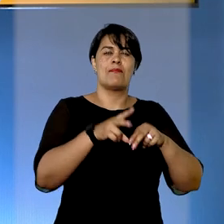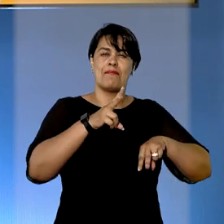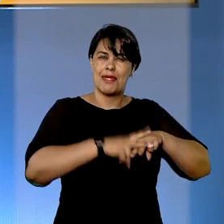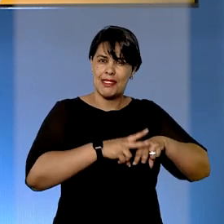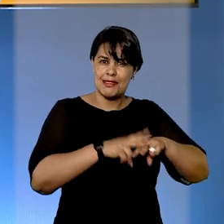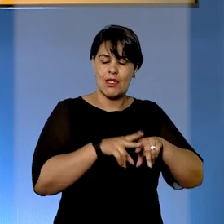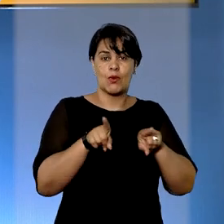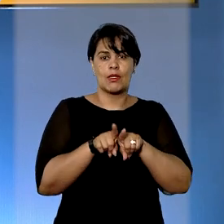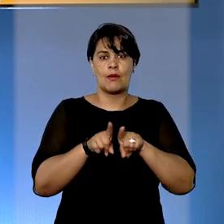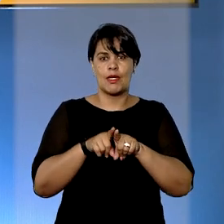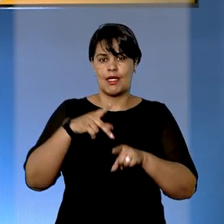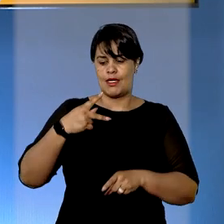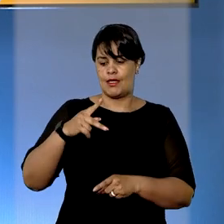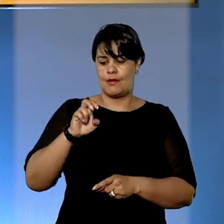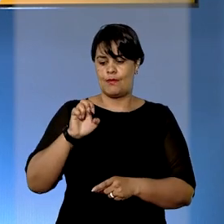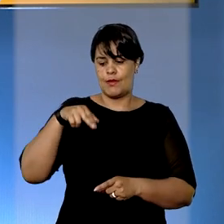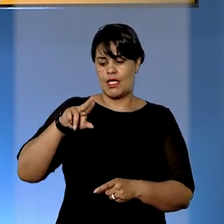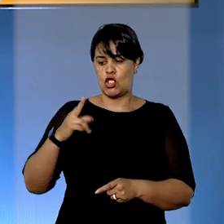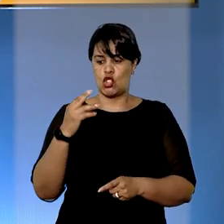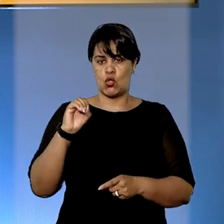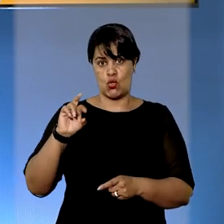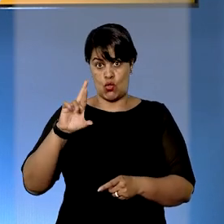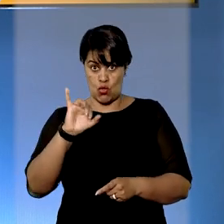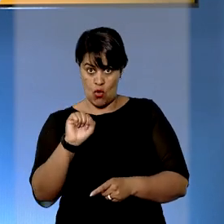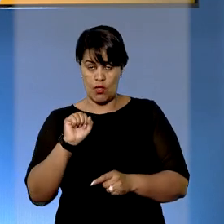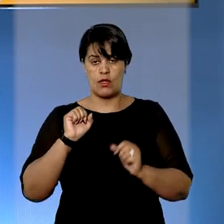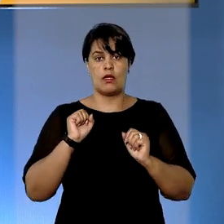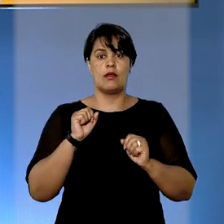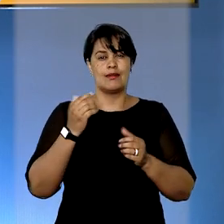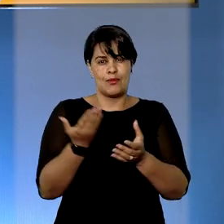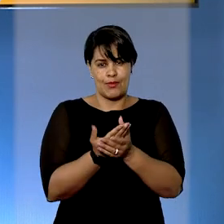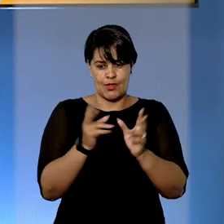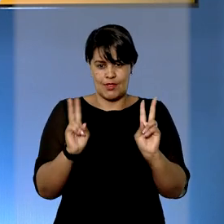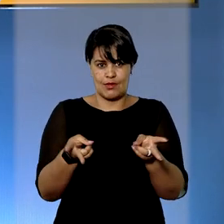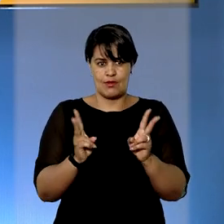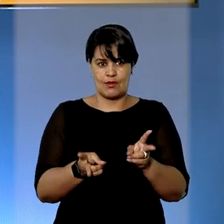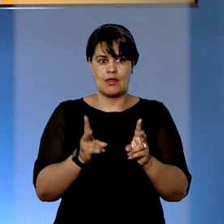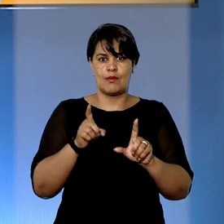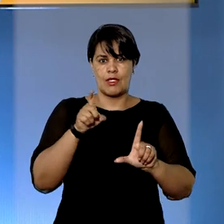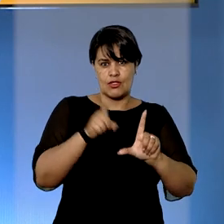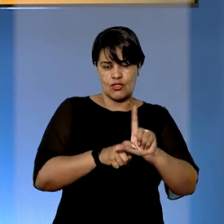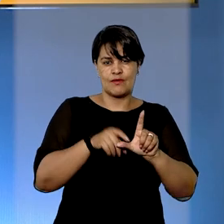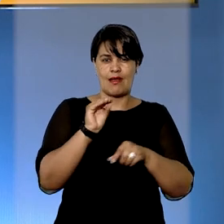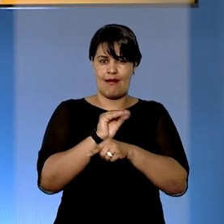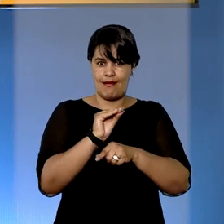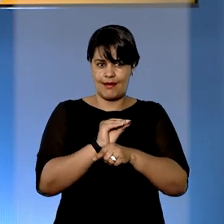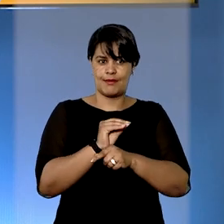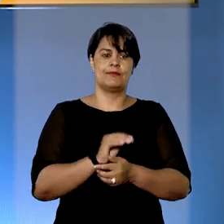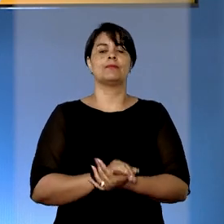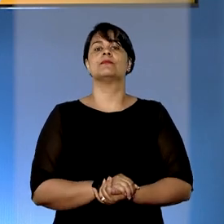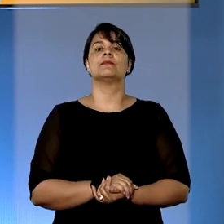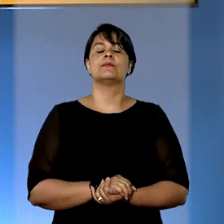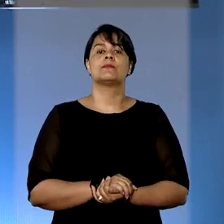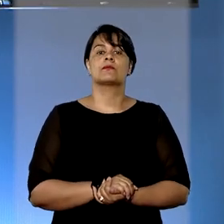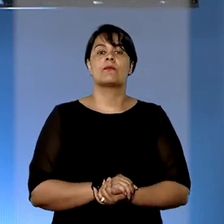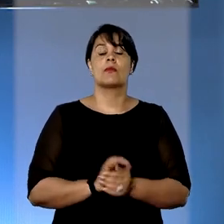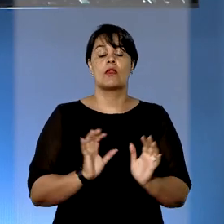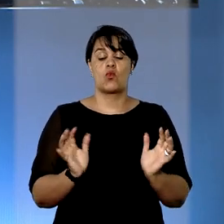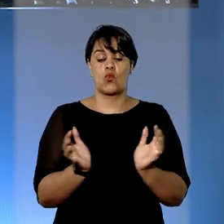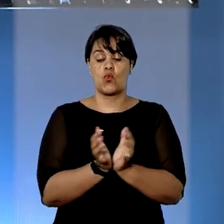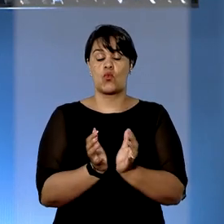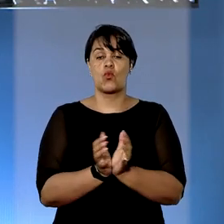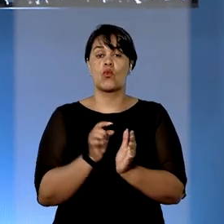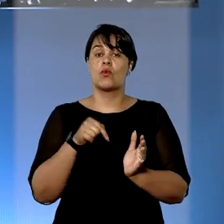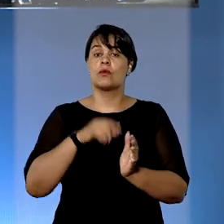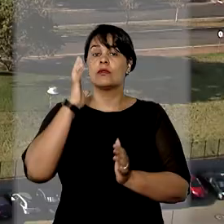penhora no mesmo procedimento para execução de dívida alimentar. Samanta Peçanha explica a decisão. O